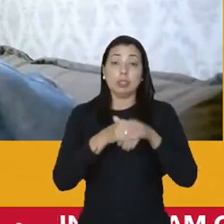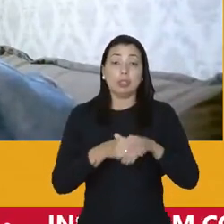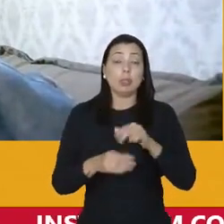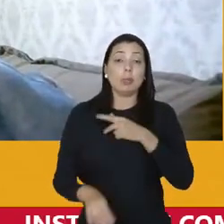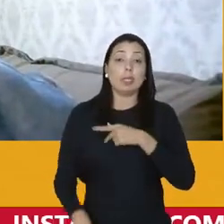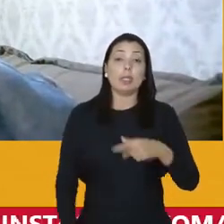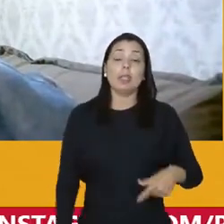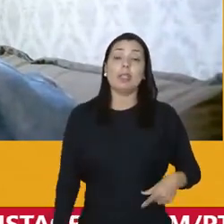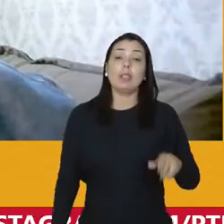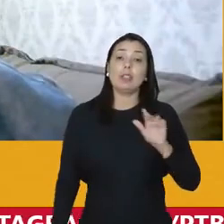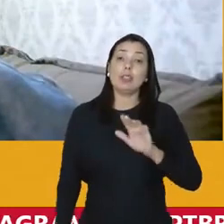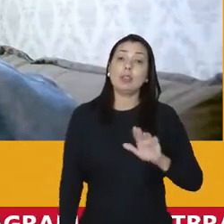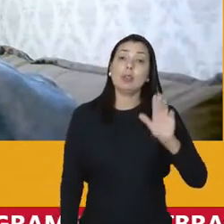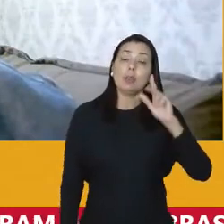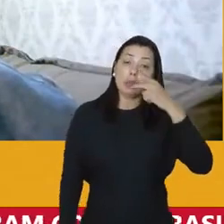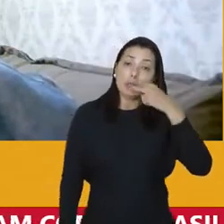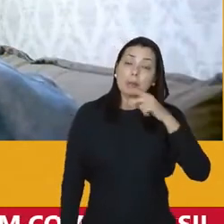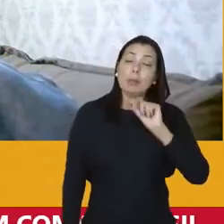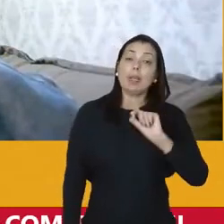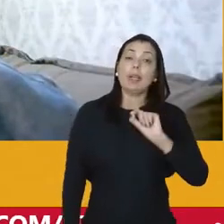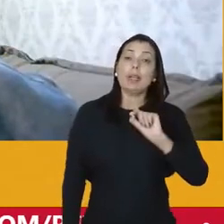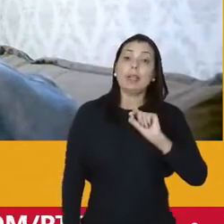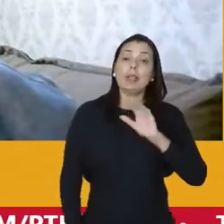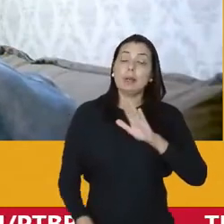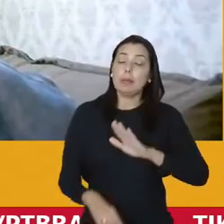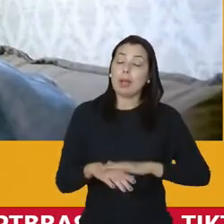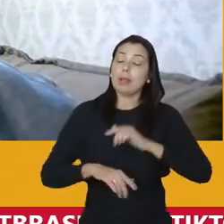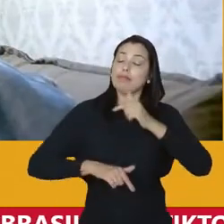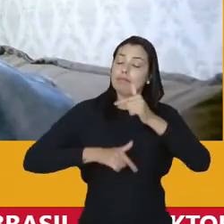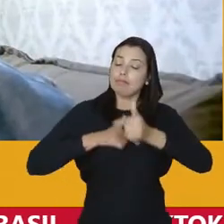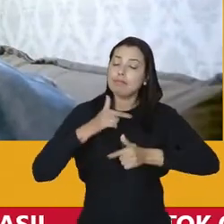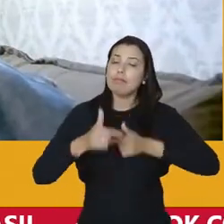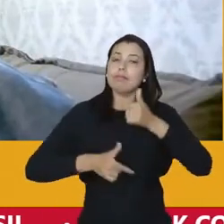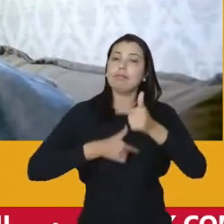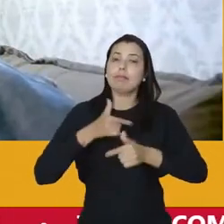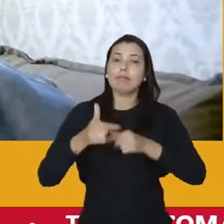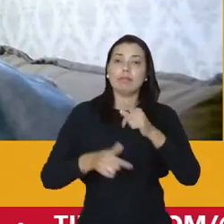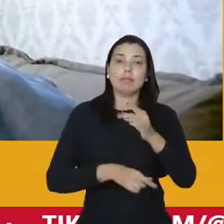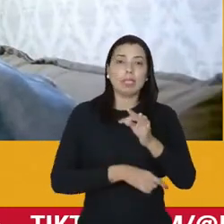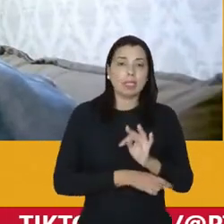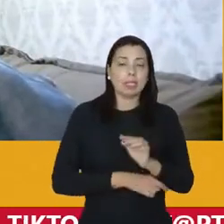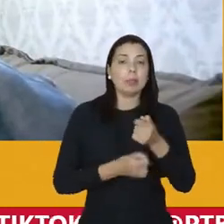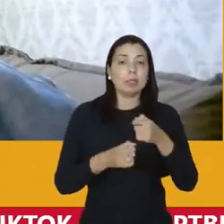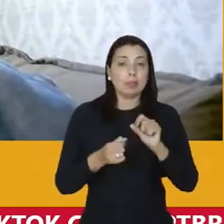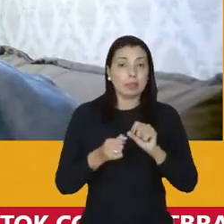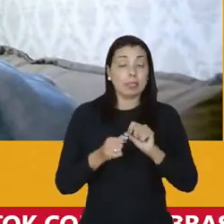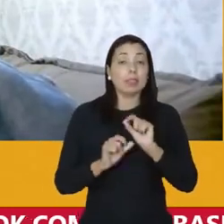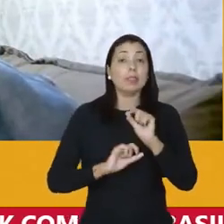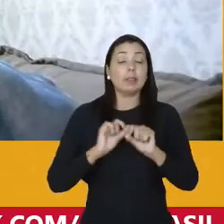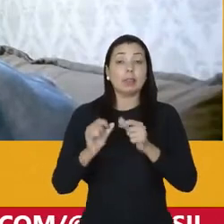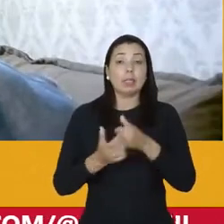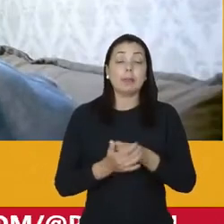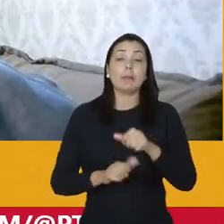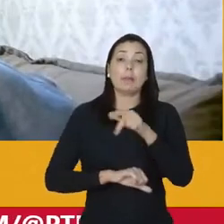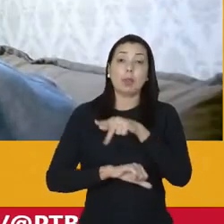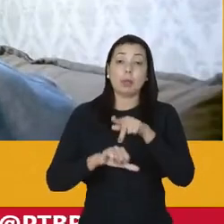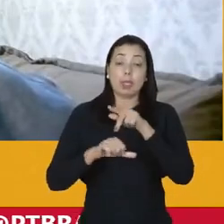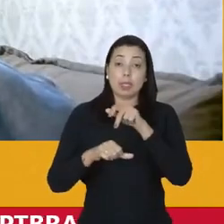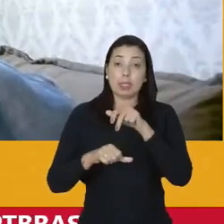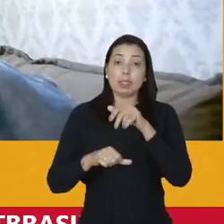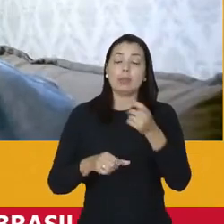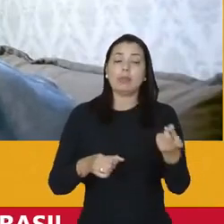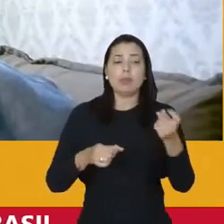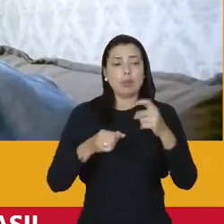presidente Lula para mais uma jornada que o PT deverá fazer com que o país volte a se